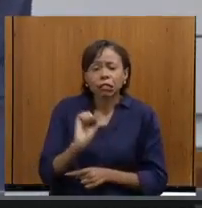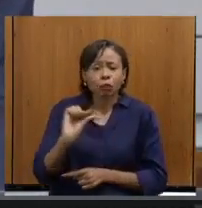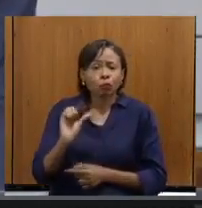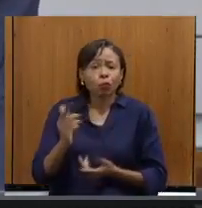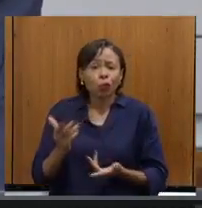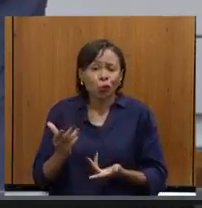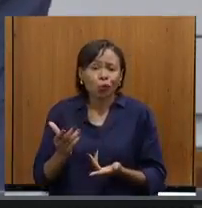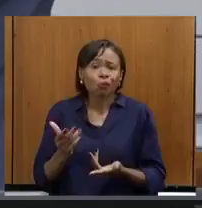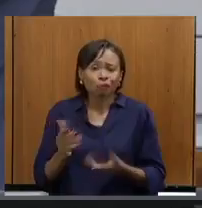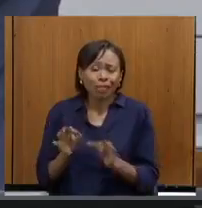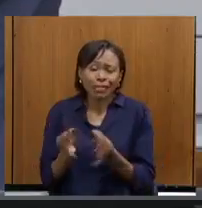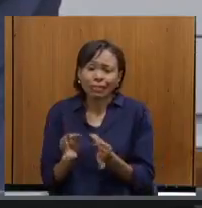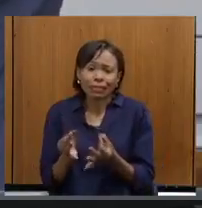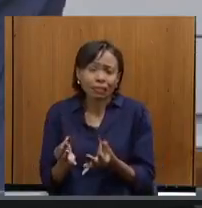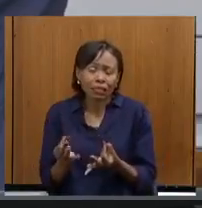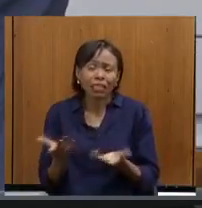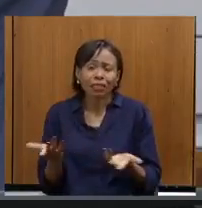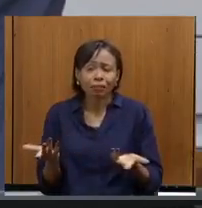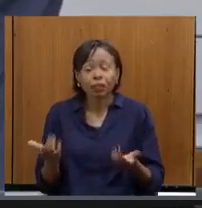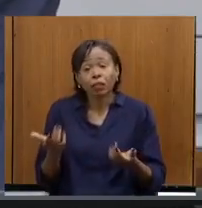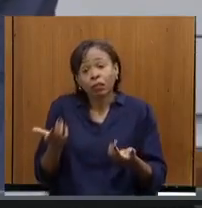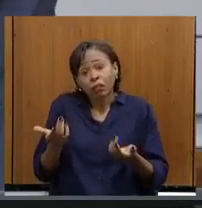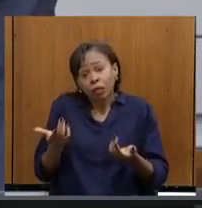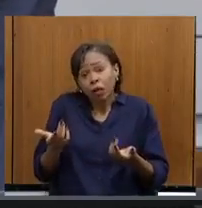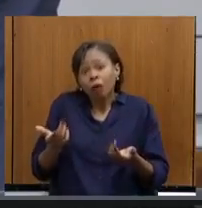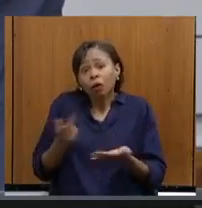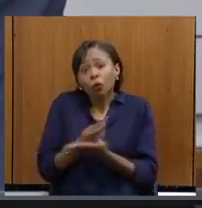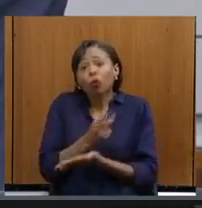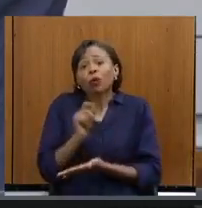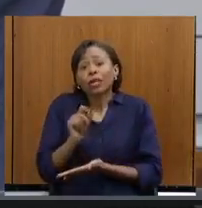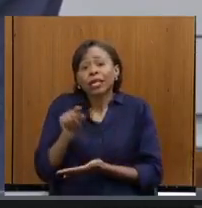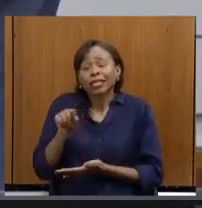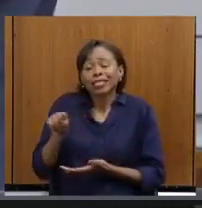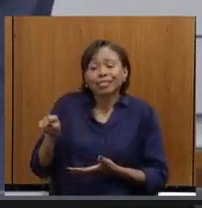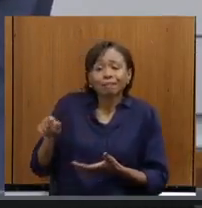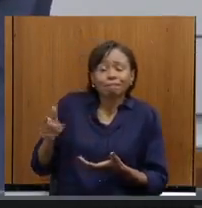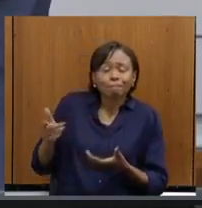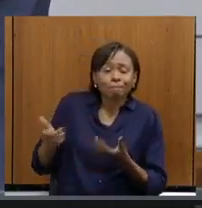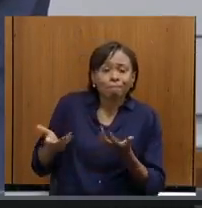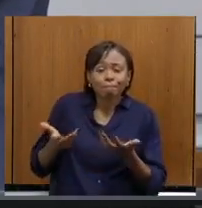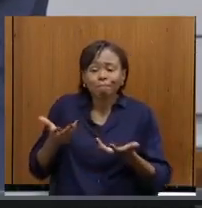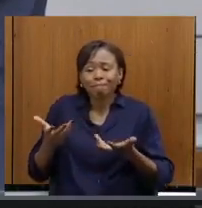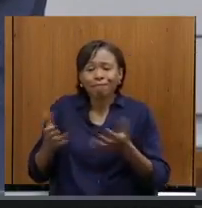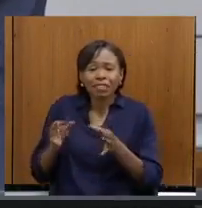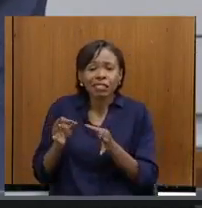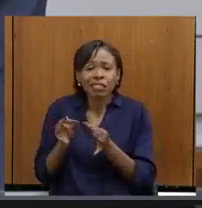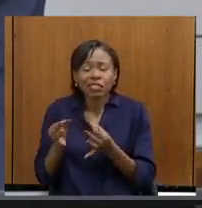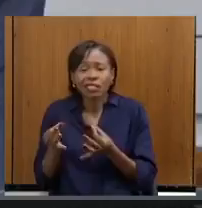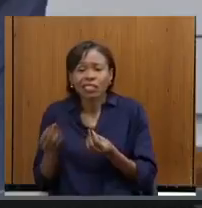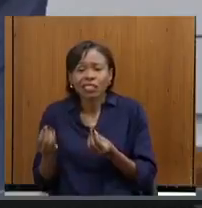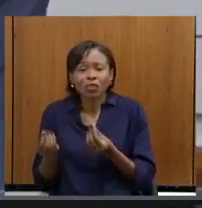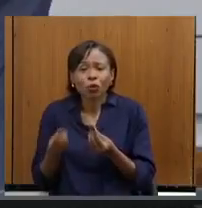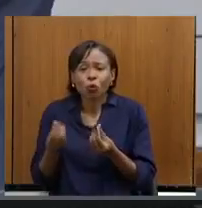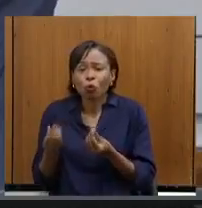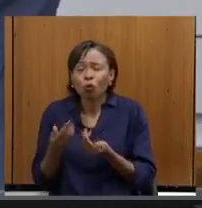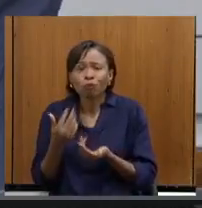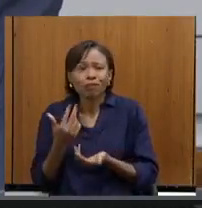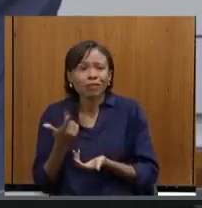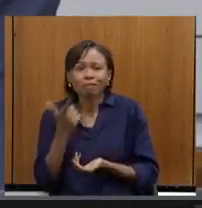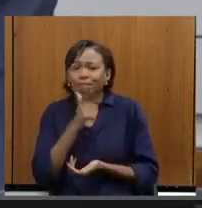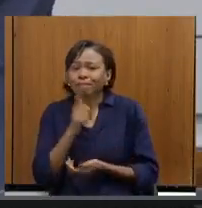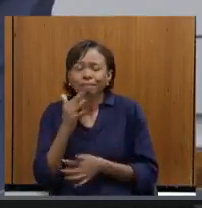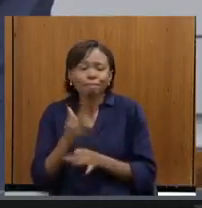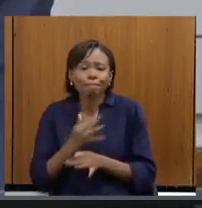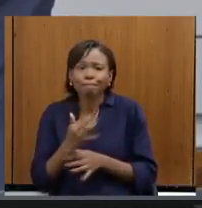insignificante, então acaba que fica inibido esse investidor, esse empresário de